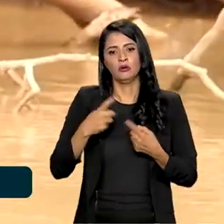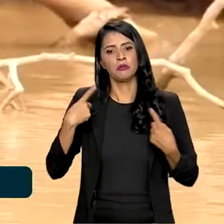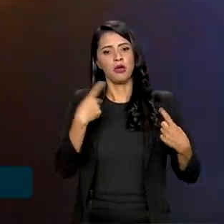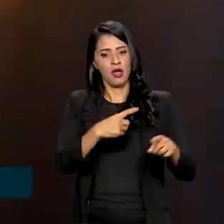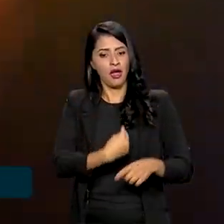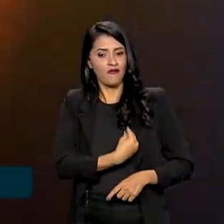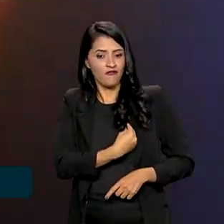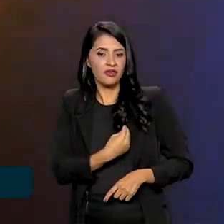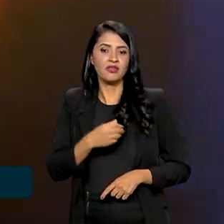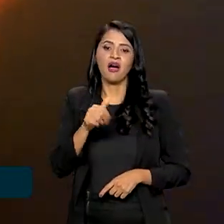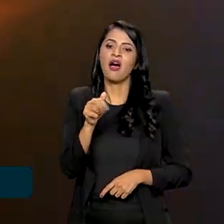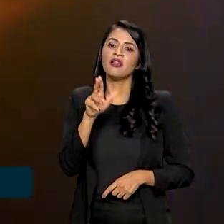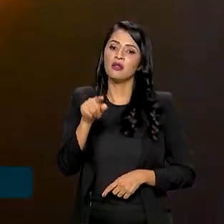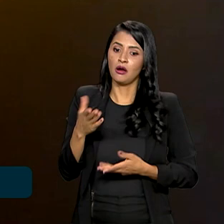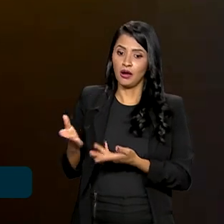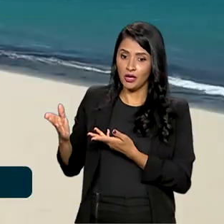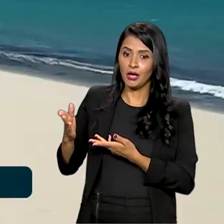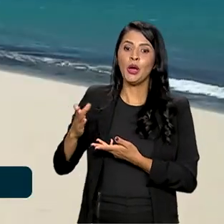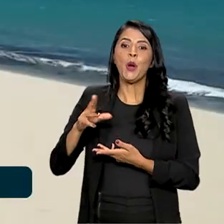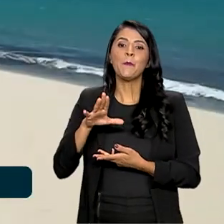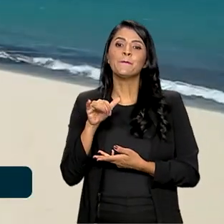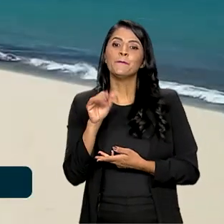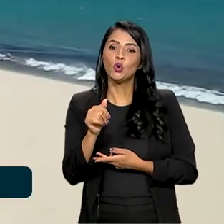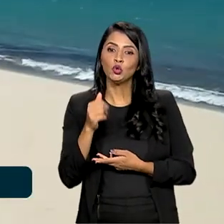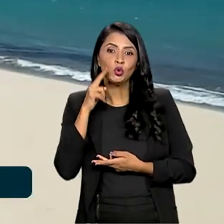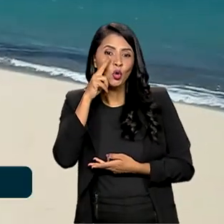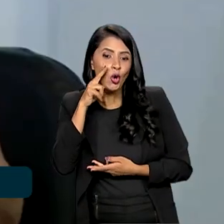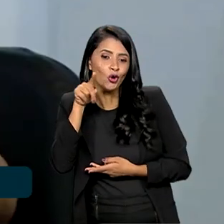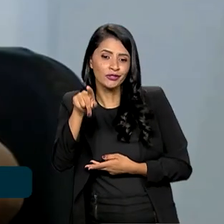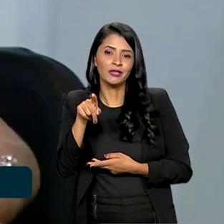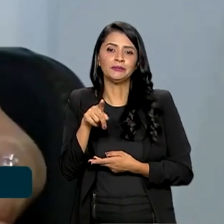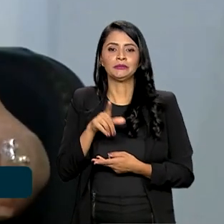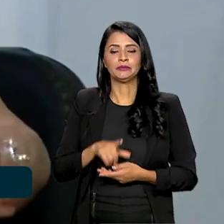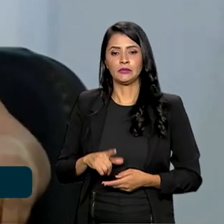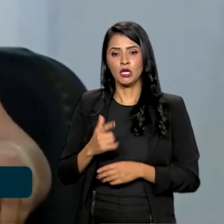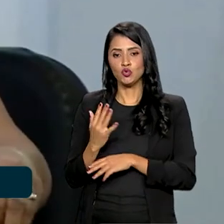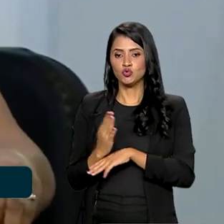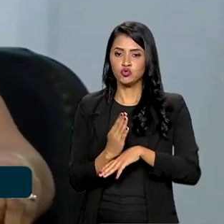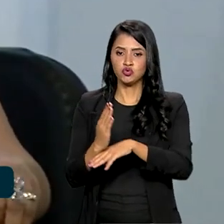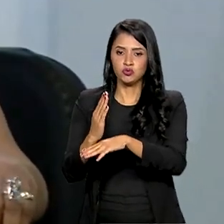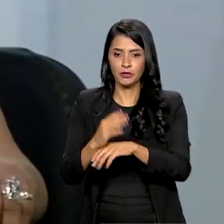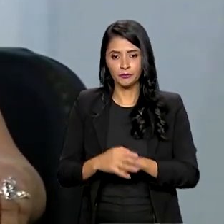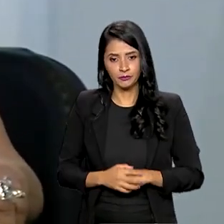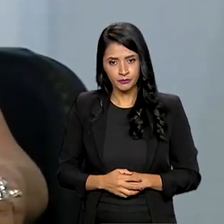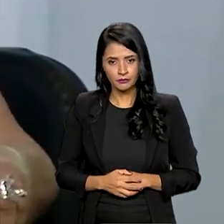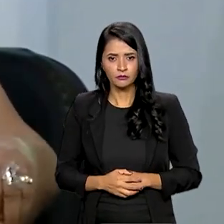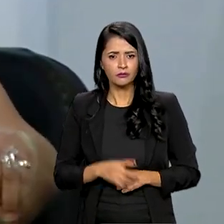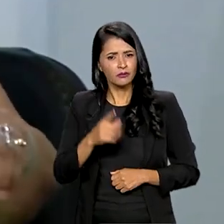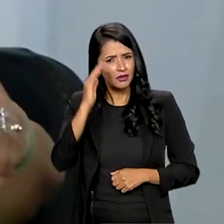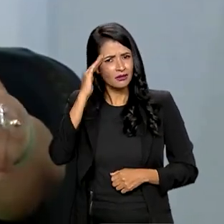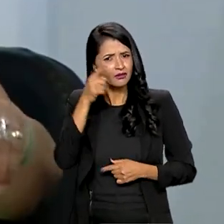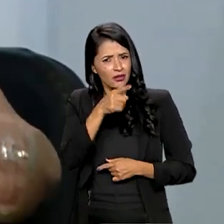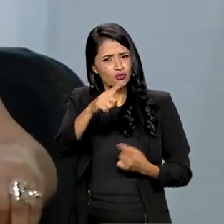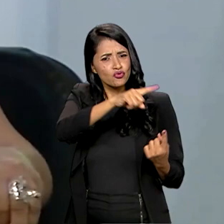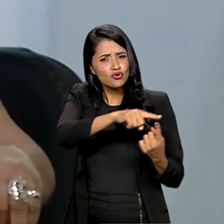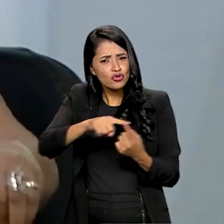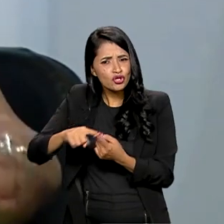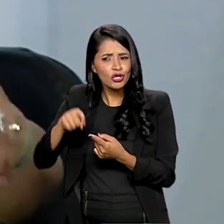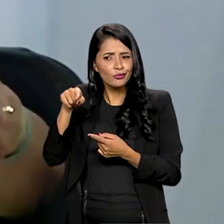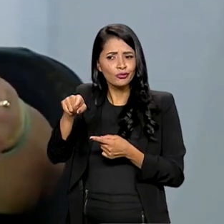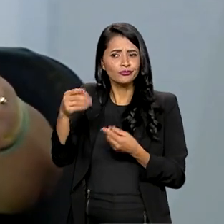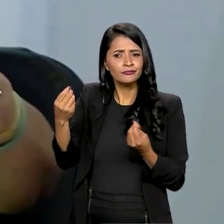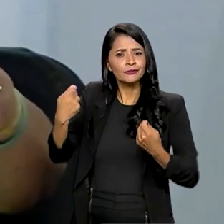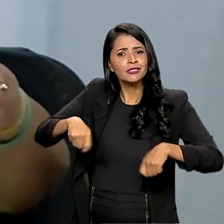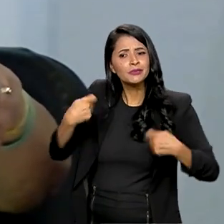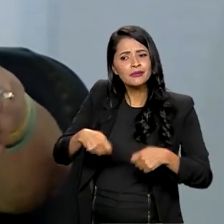de ariranhas, do boto-cor-de-rosa e do tubarão-martelo. É com a compreensão das espécies, das suas necessidades,